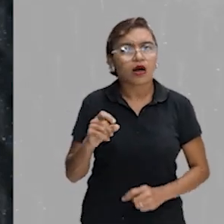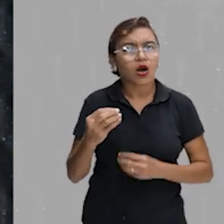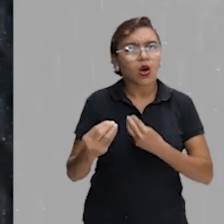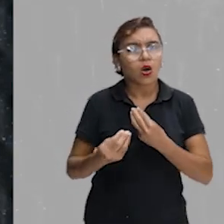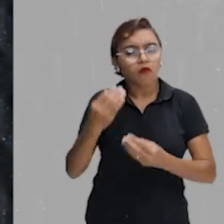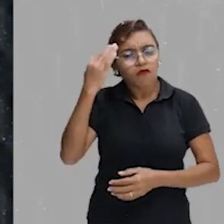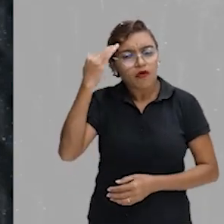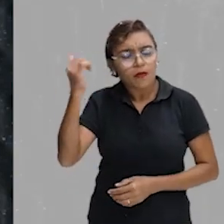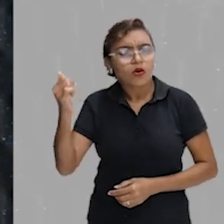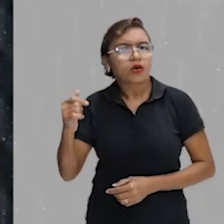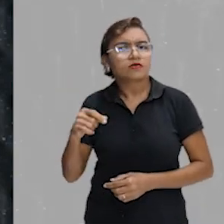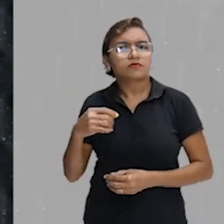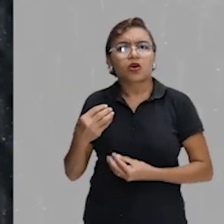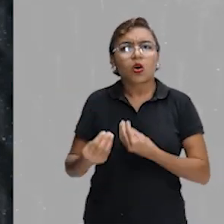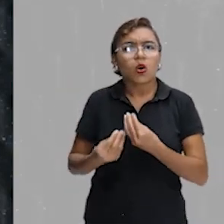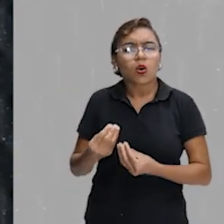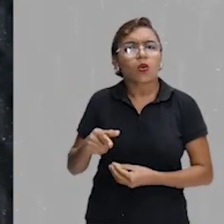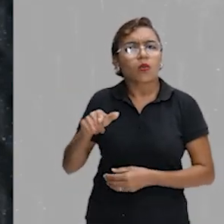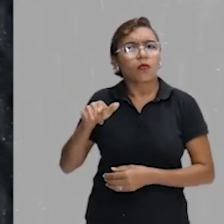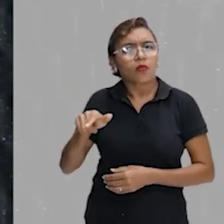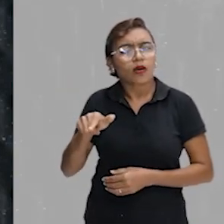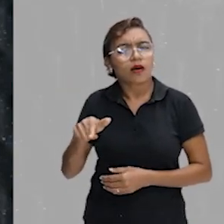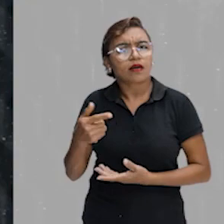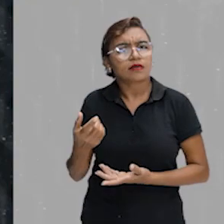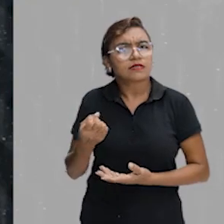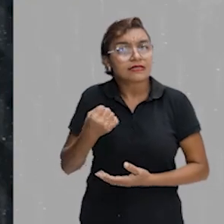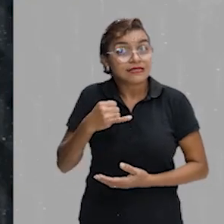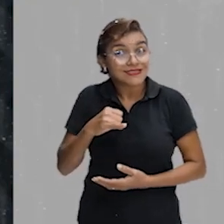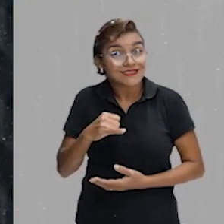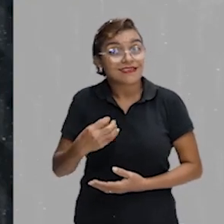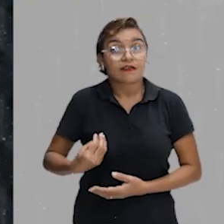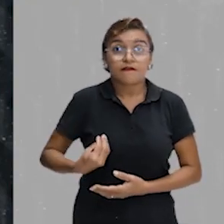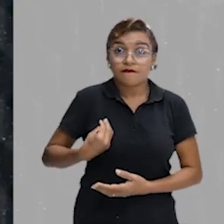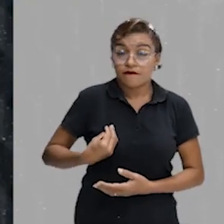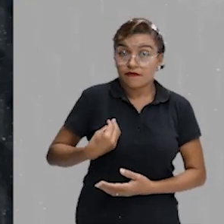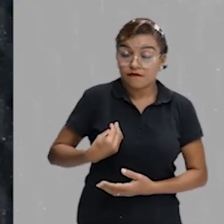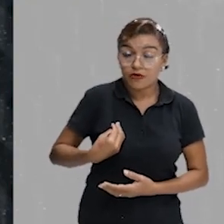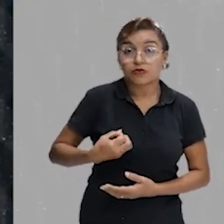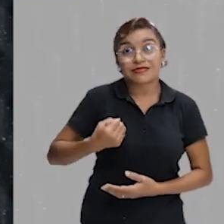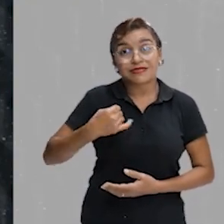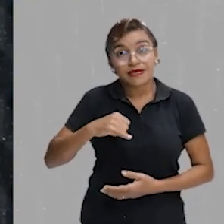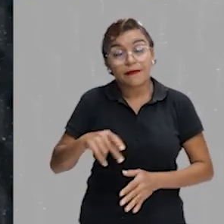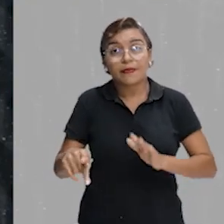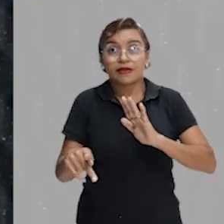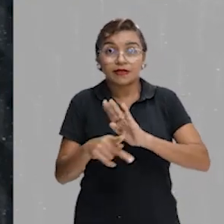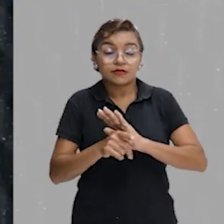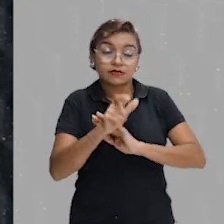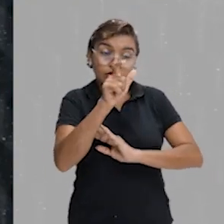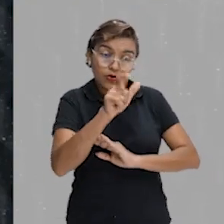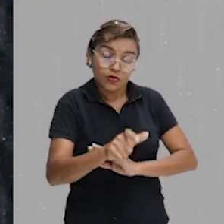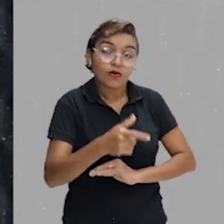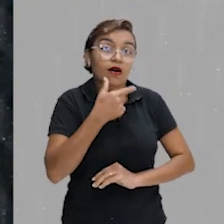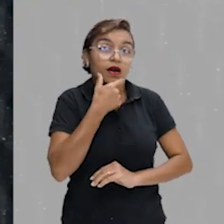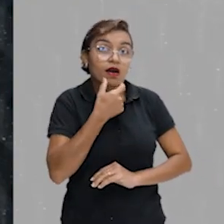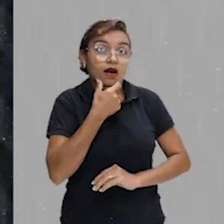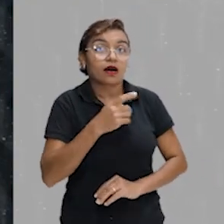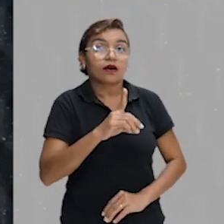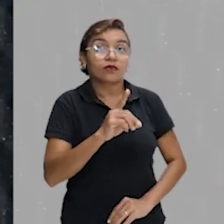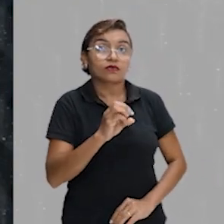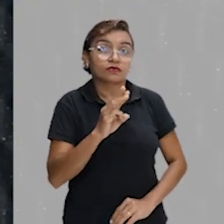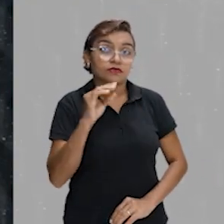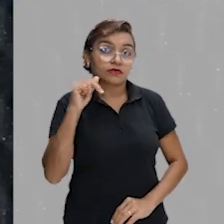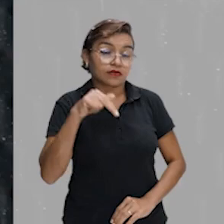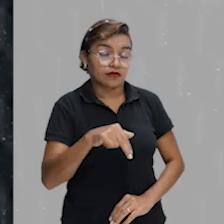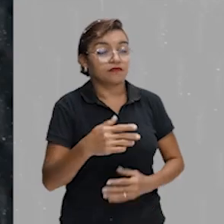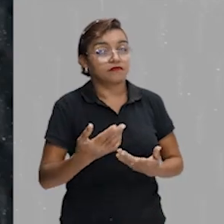realmente, com certeza, se essa tartaruga de fato pertenceu a Darwin, de fato, ela teve